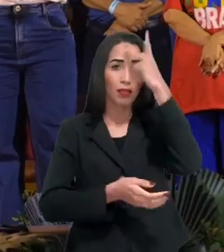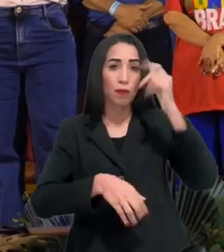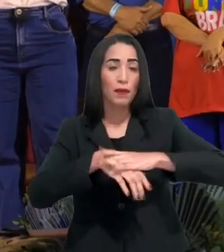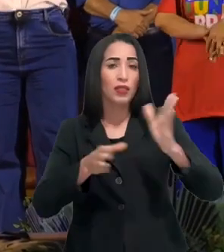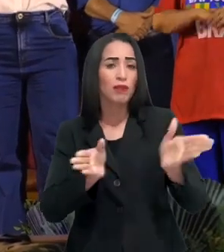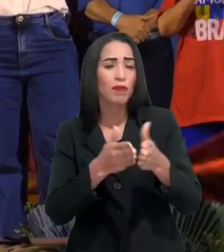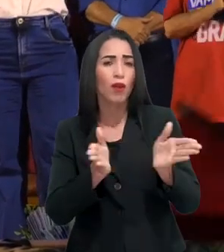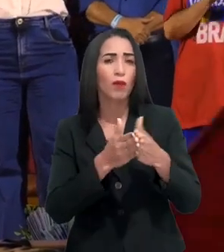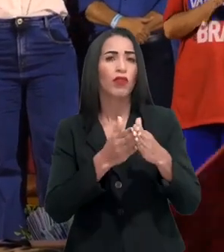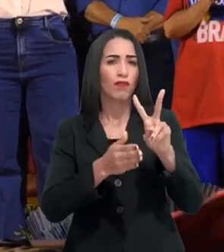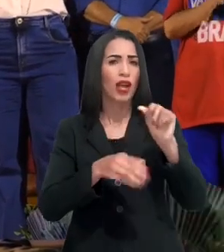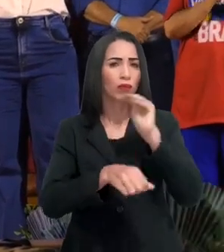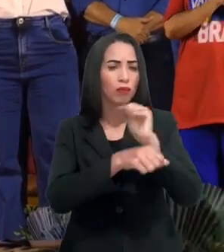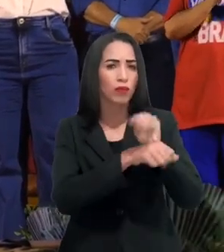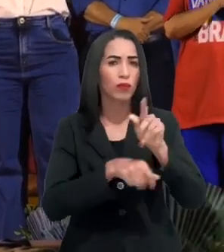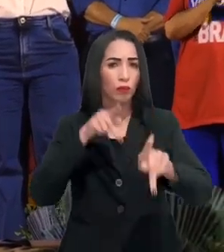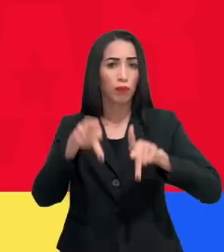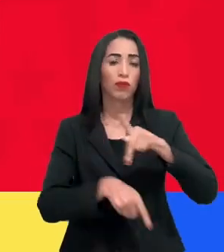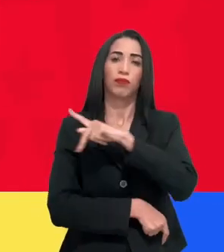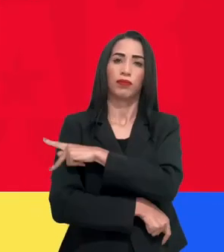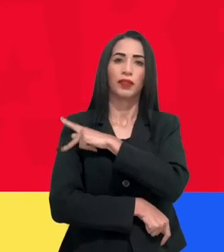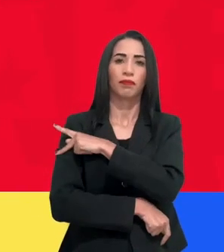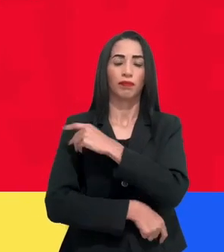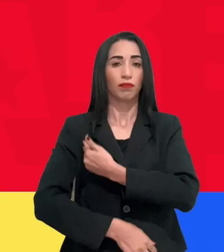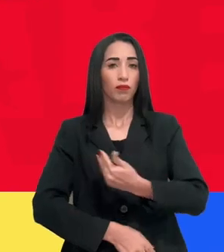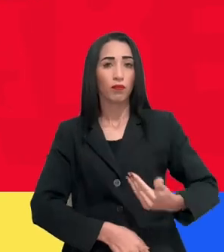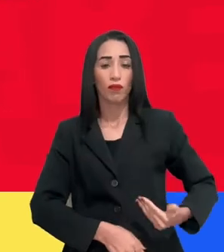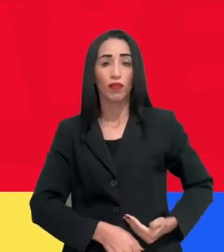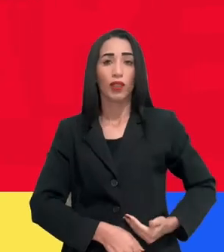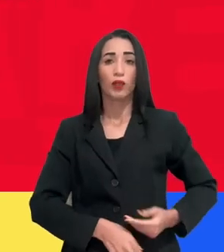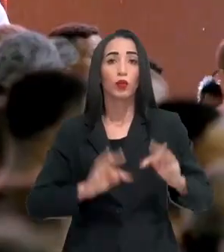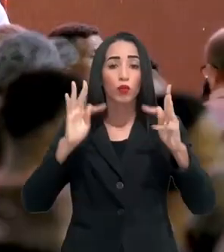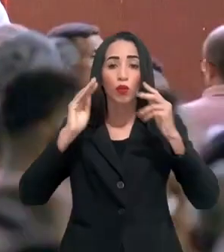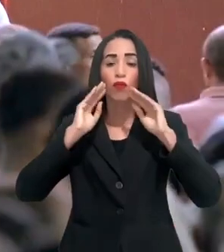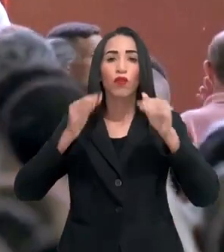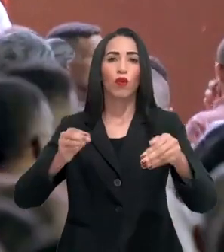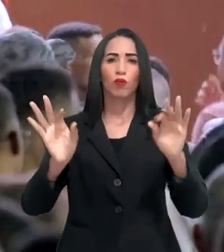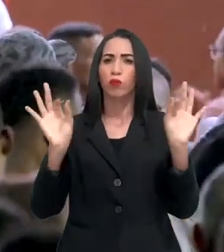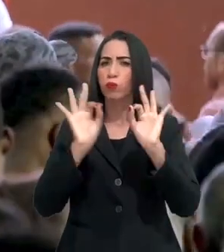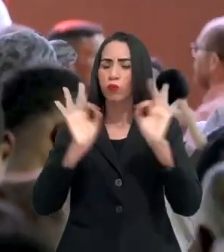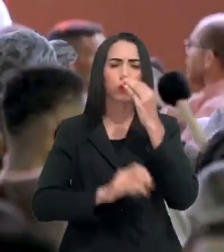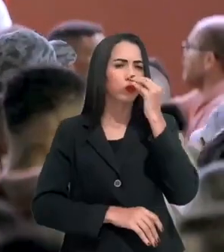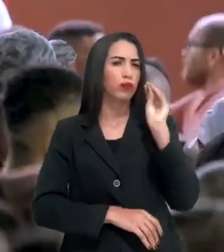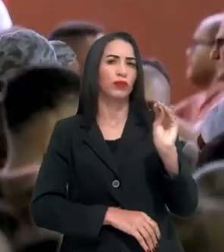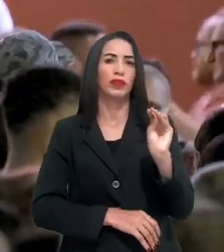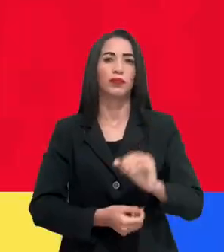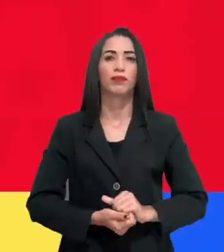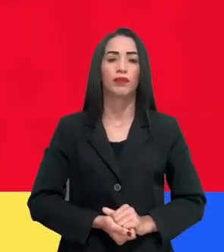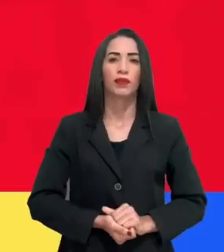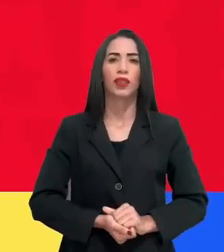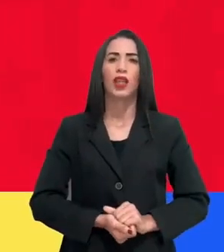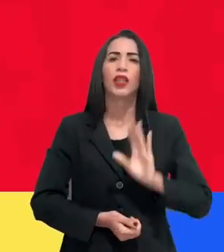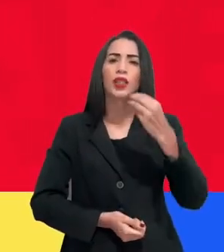Porque ele vai cuidar do povo do Piauí. Vai governar para todos. Sem deixar ninguém para trás.